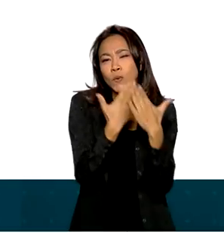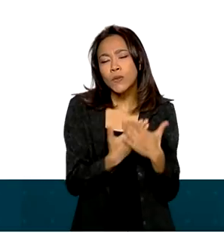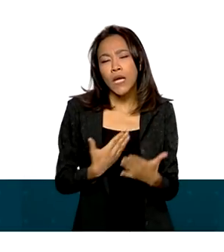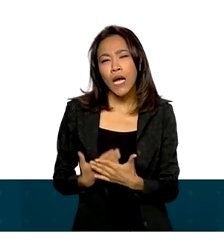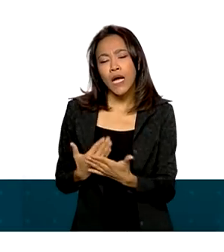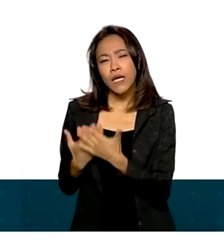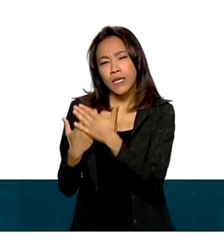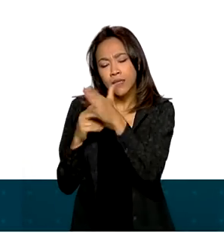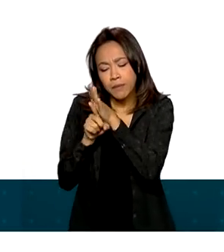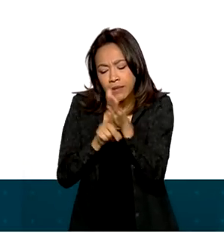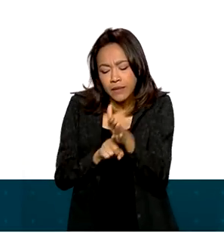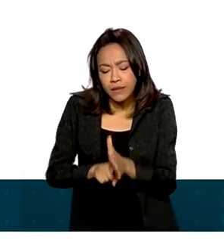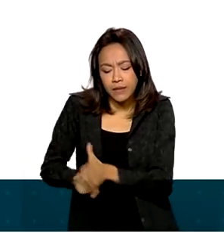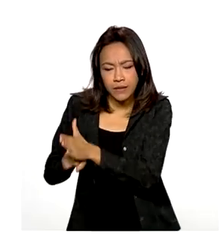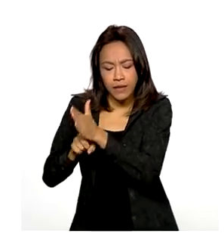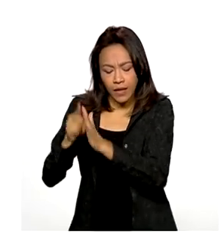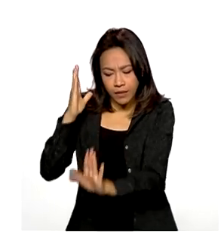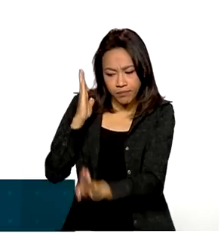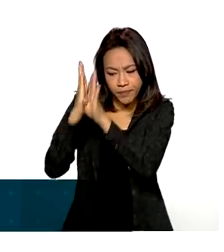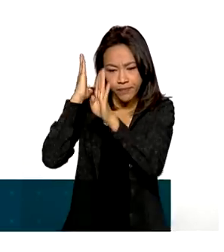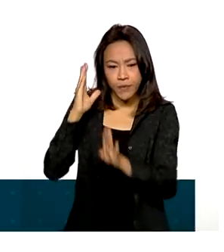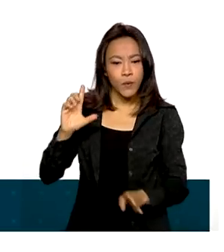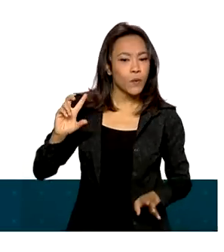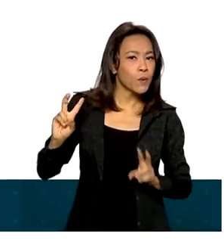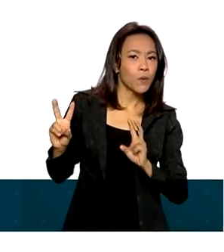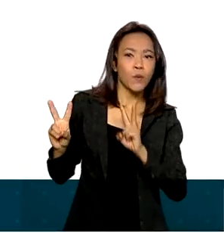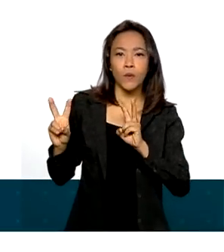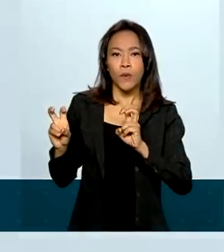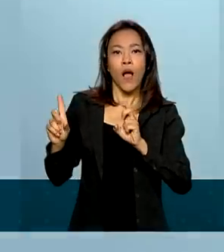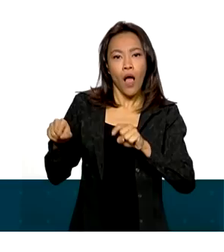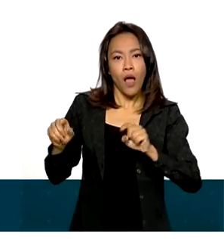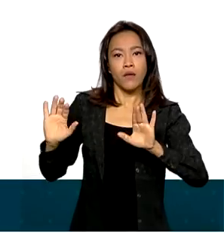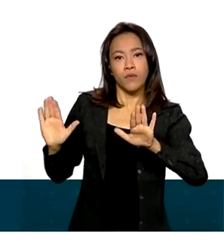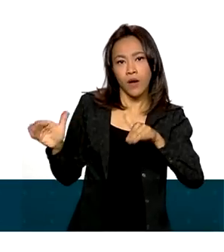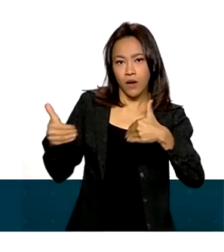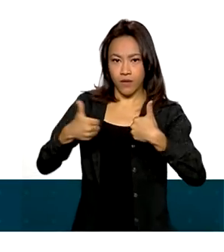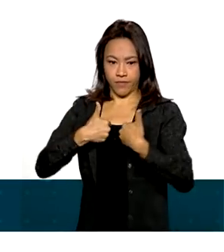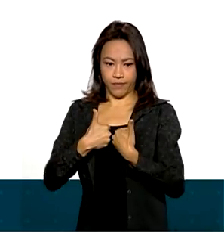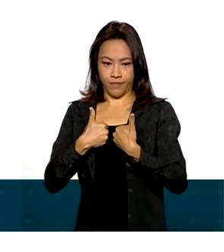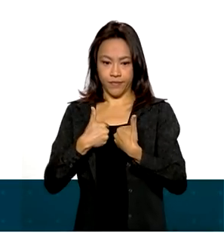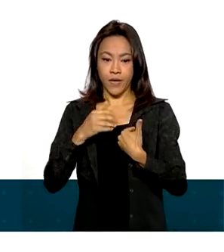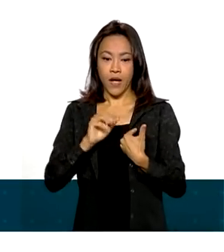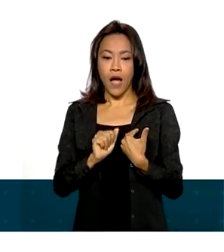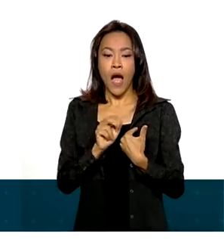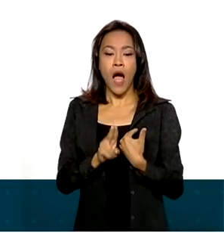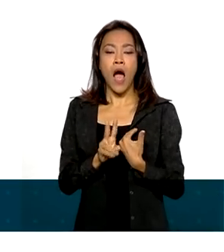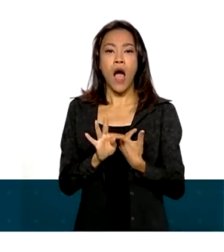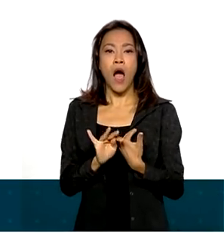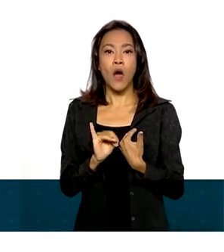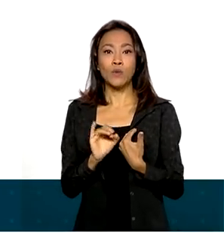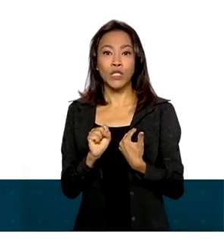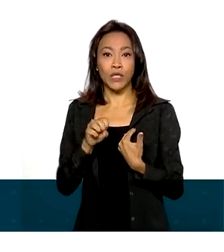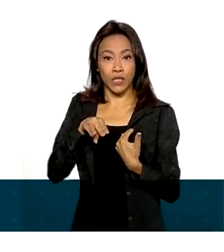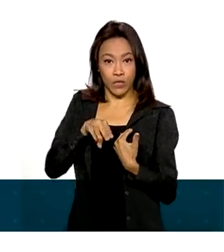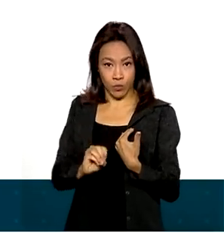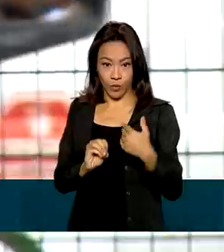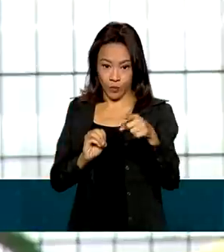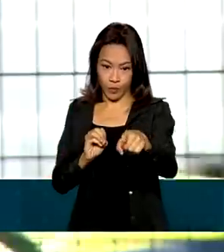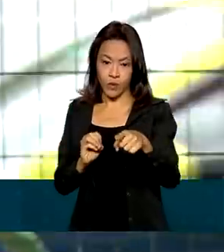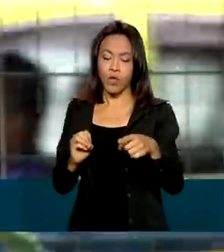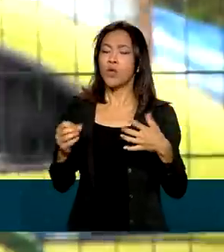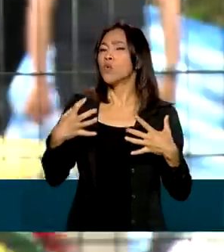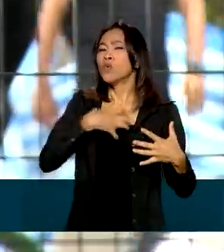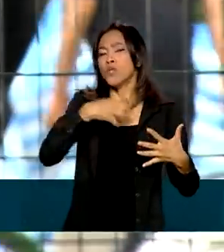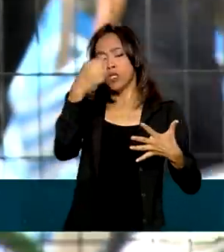e cada vez mais diagnosticada com rapidez, o transtorno do espectro autista, conhecido também como autismo. Os sintomas